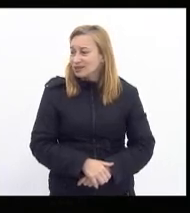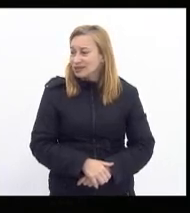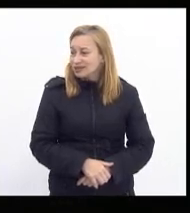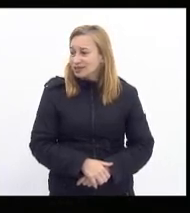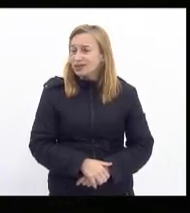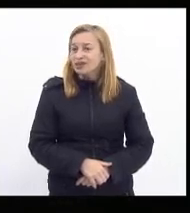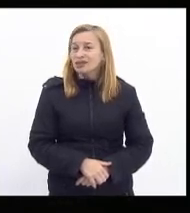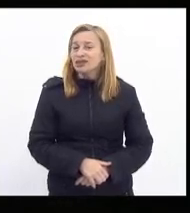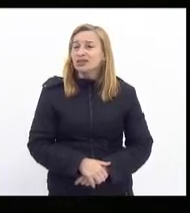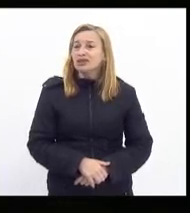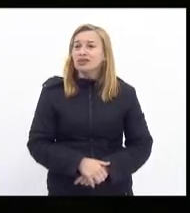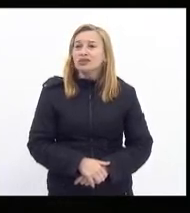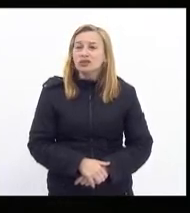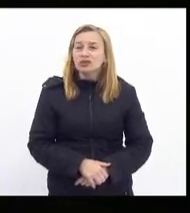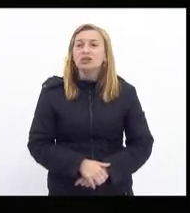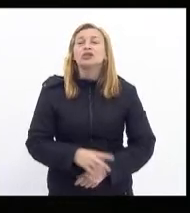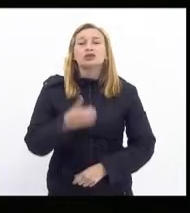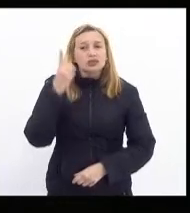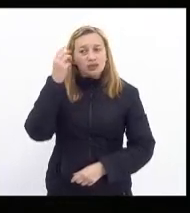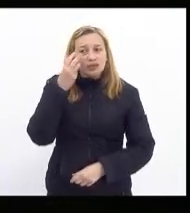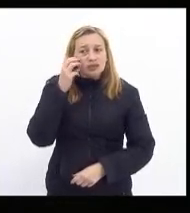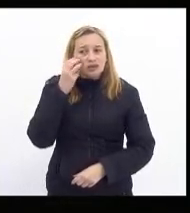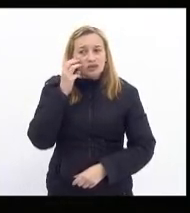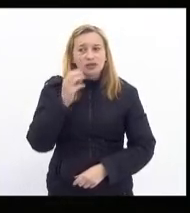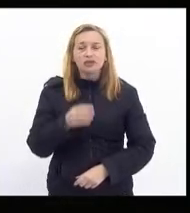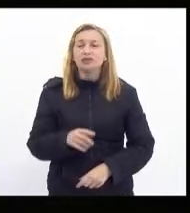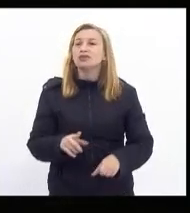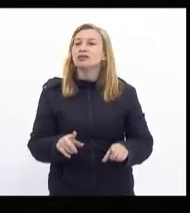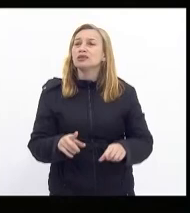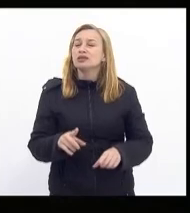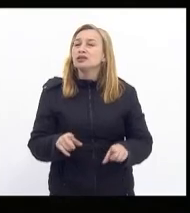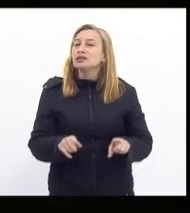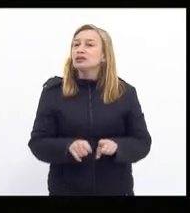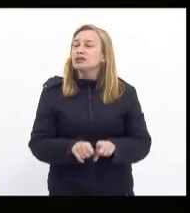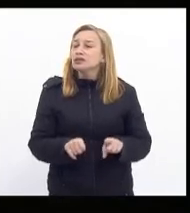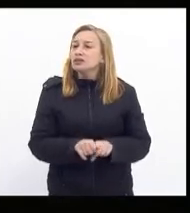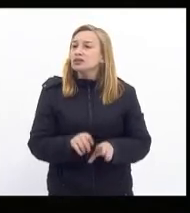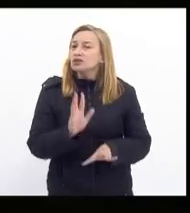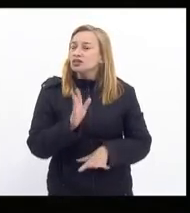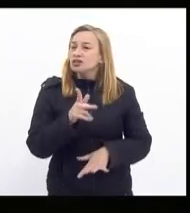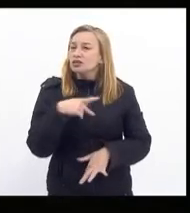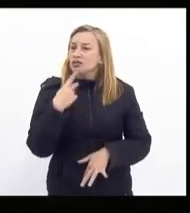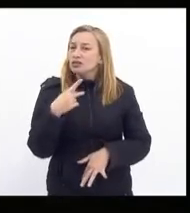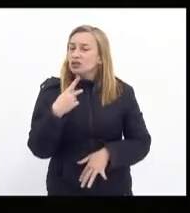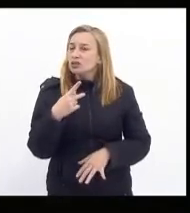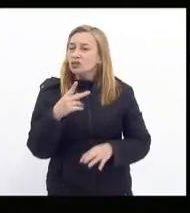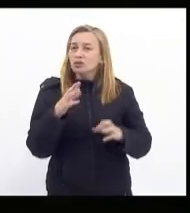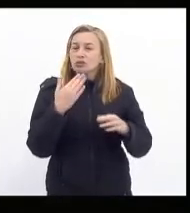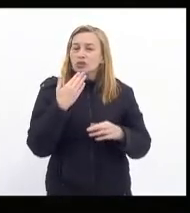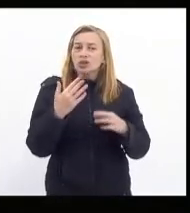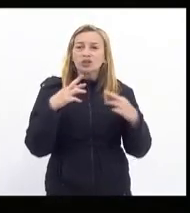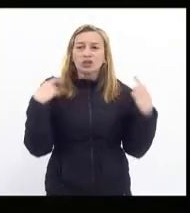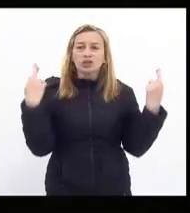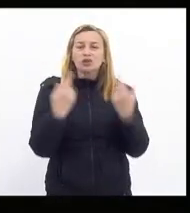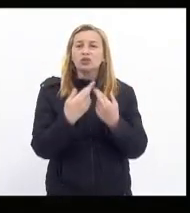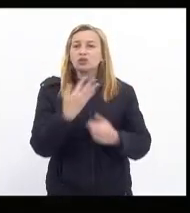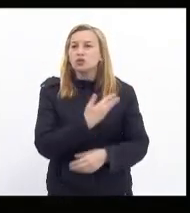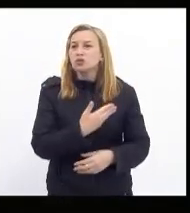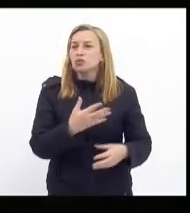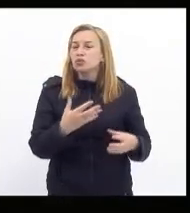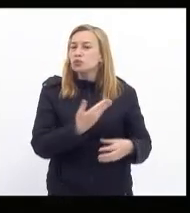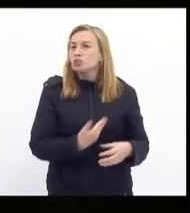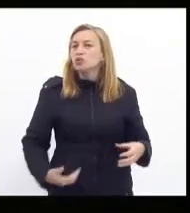concluindo Valdeque Carneiro inclusive já se dispôs a fazer uma audiência pública conjunta